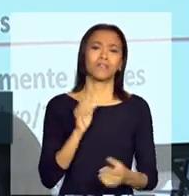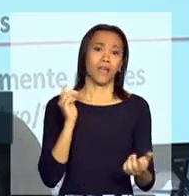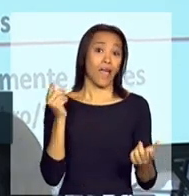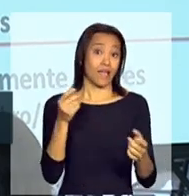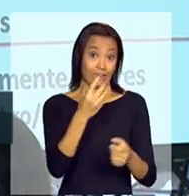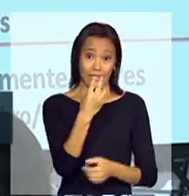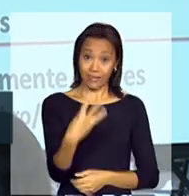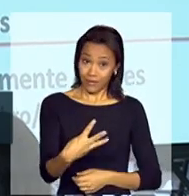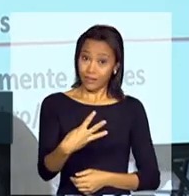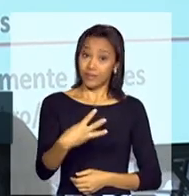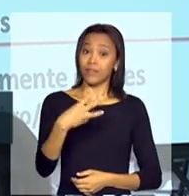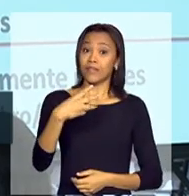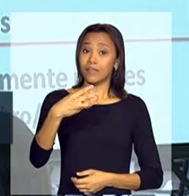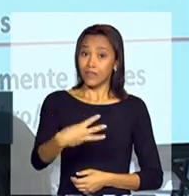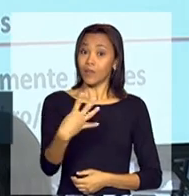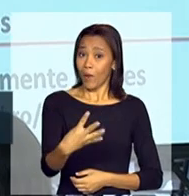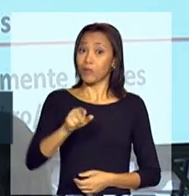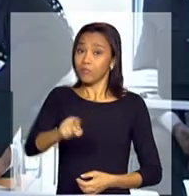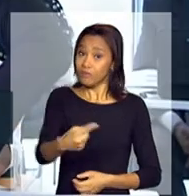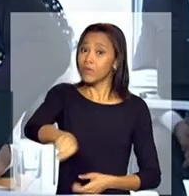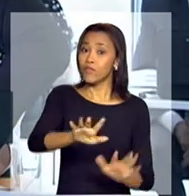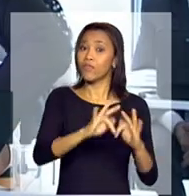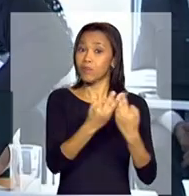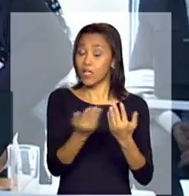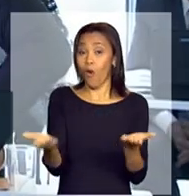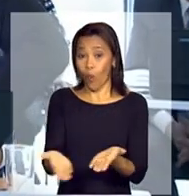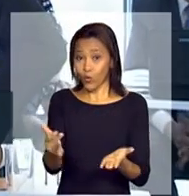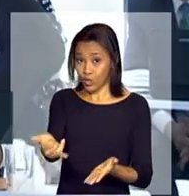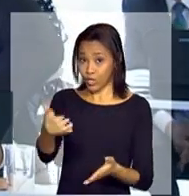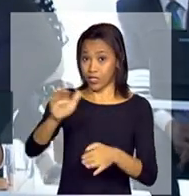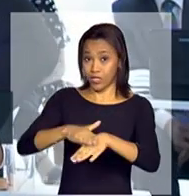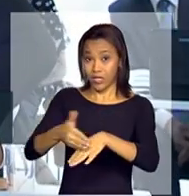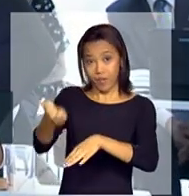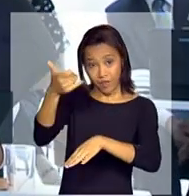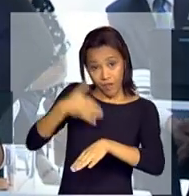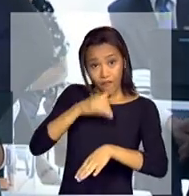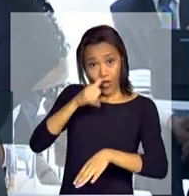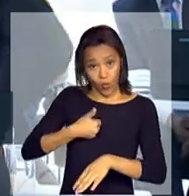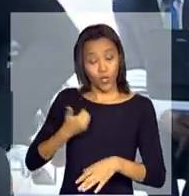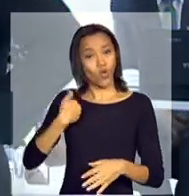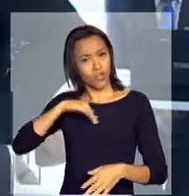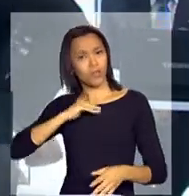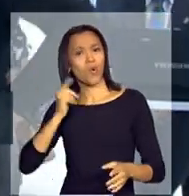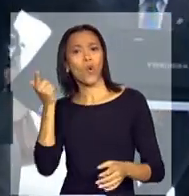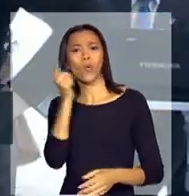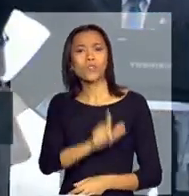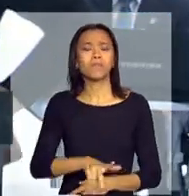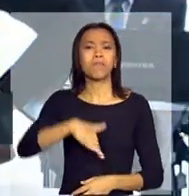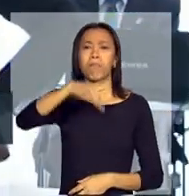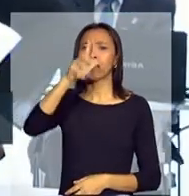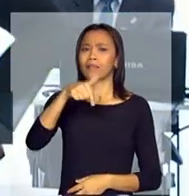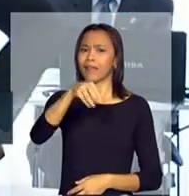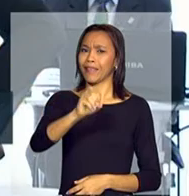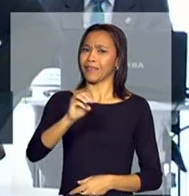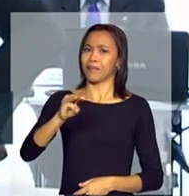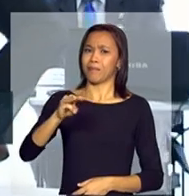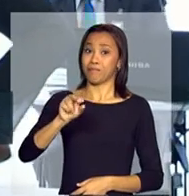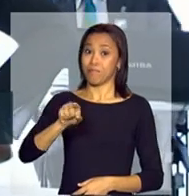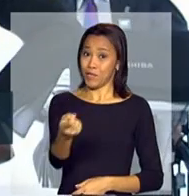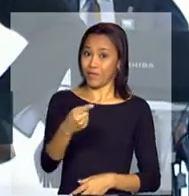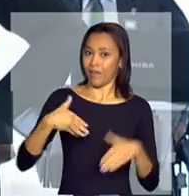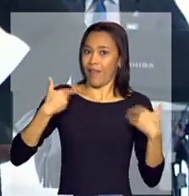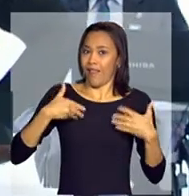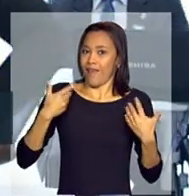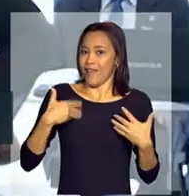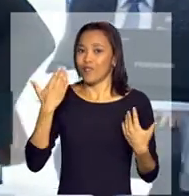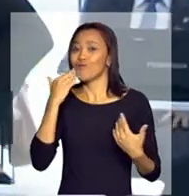fazer mais. Hoje, o Paulo dizia que nós vamos chegar, vamos passar das 70 mil famílias que a gente queria trabalhar. Ele está ali todo animado, nem vou dizer